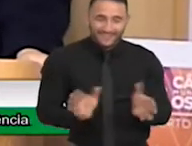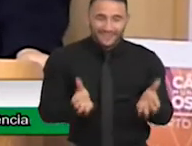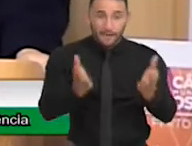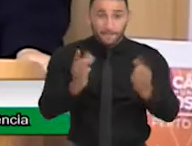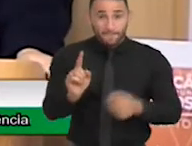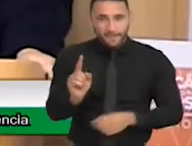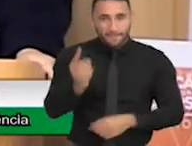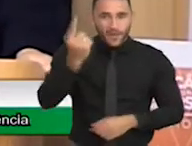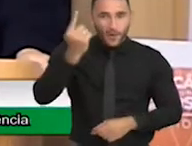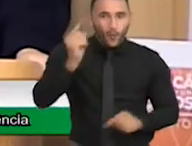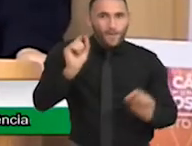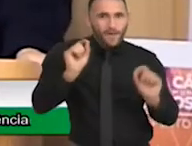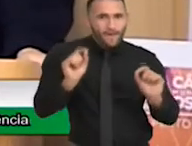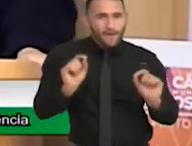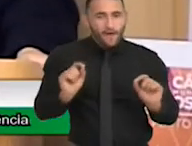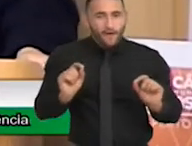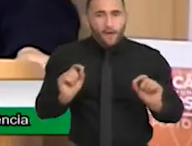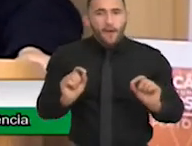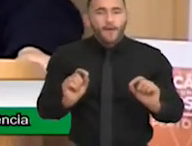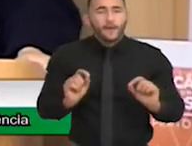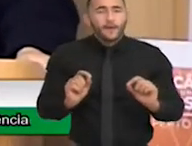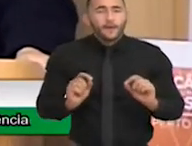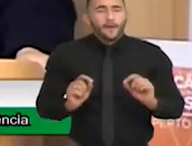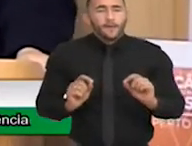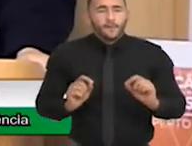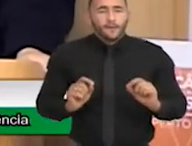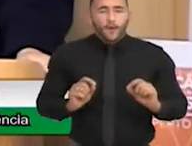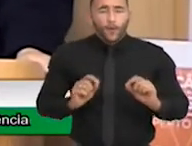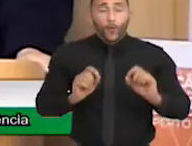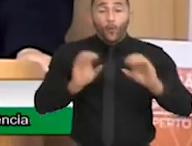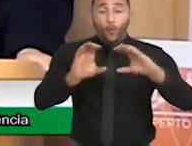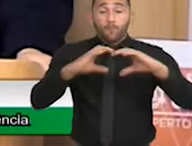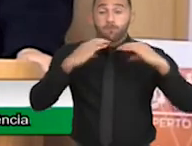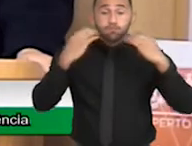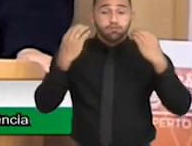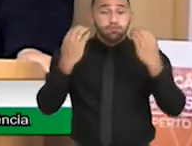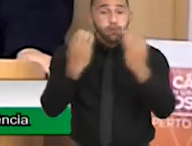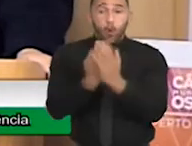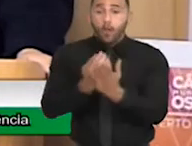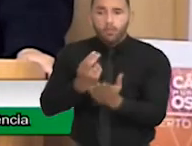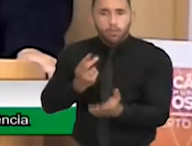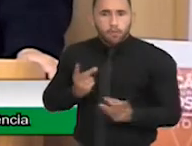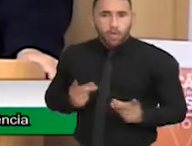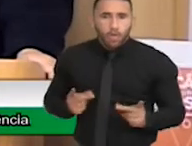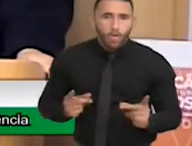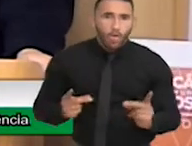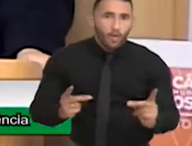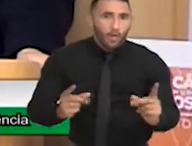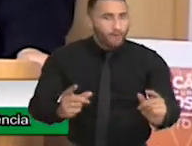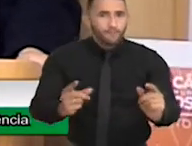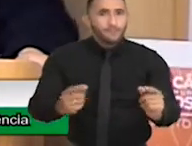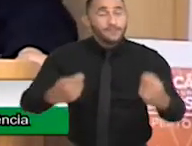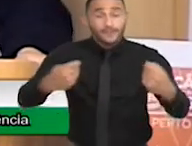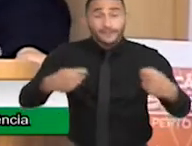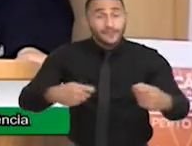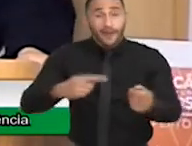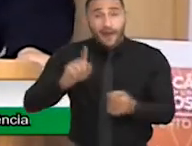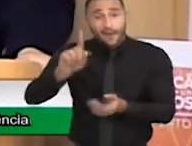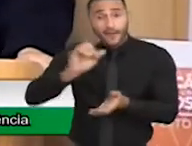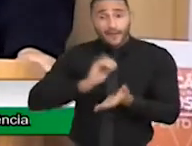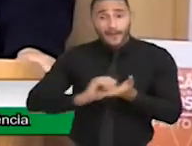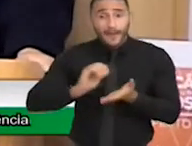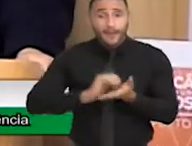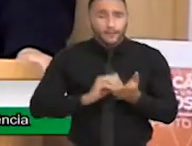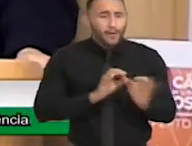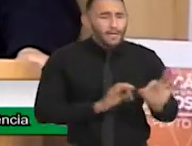Primeira coisa, um fórum permanente na Secretaria do Planejamento. Isso é imprescindível. Eu venho pedindo